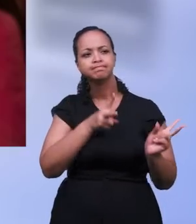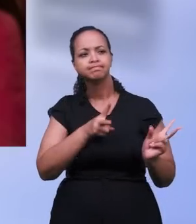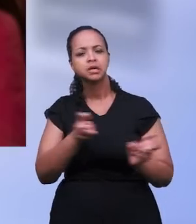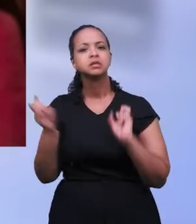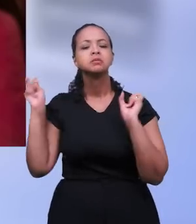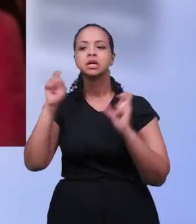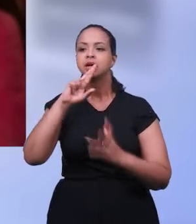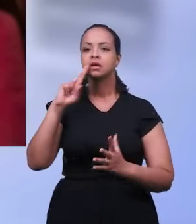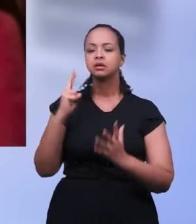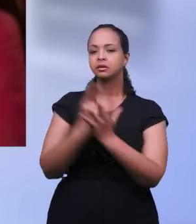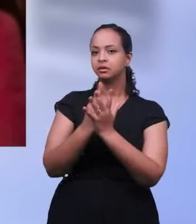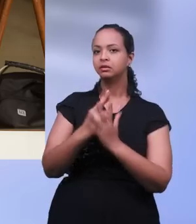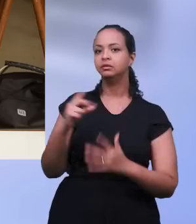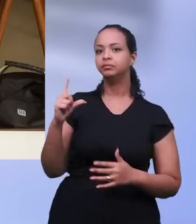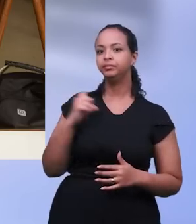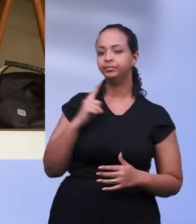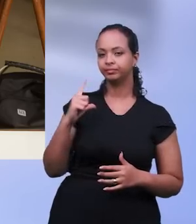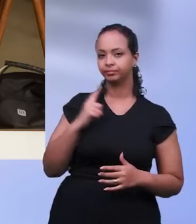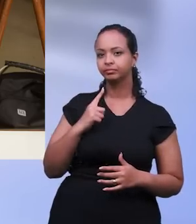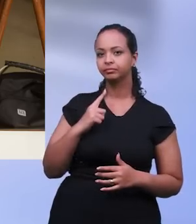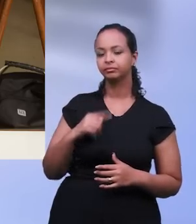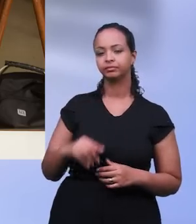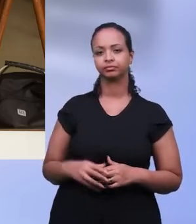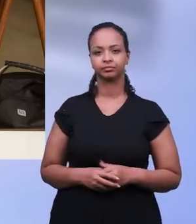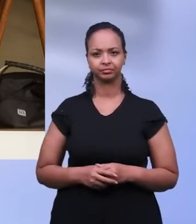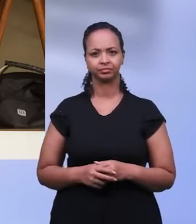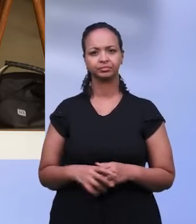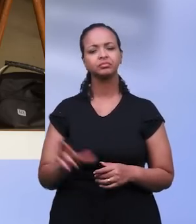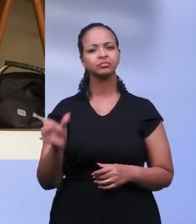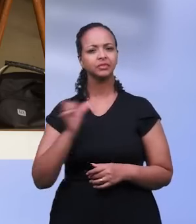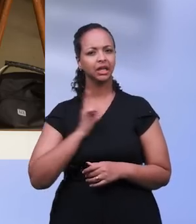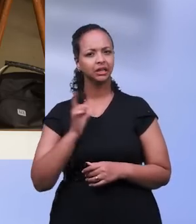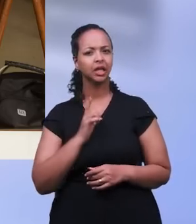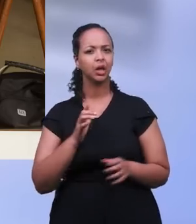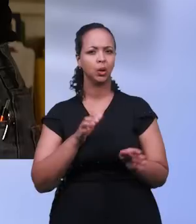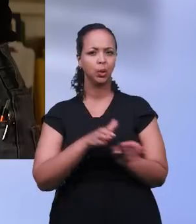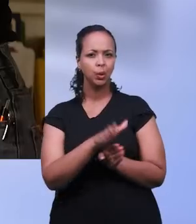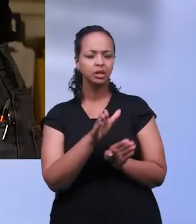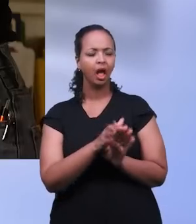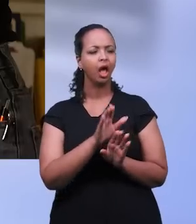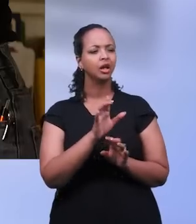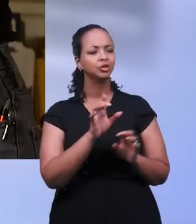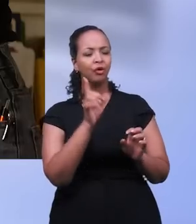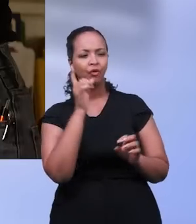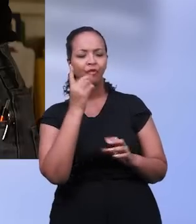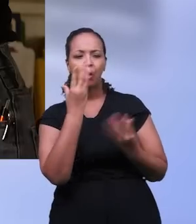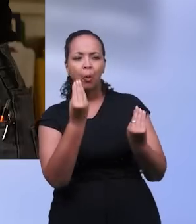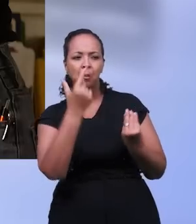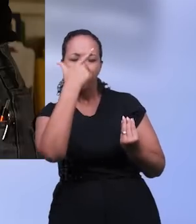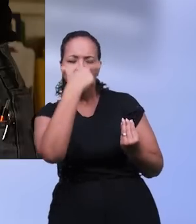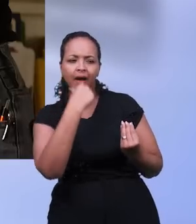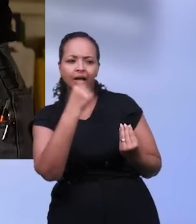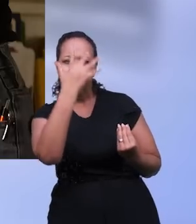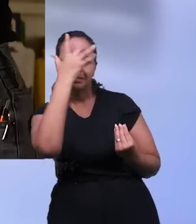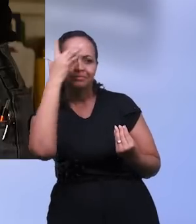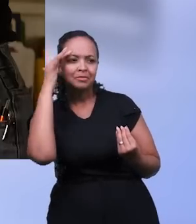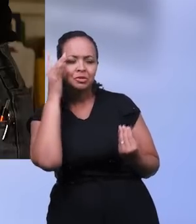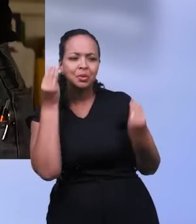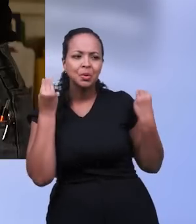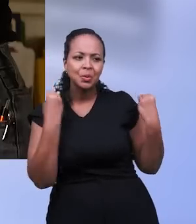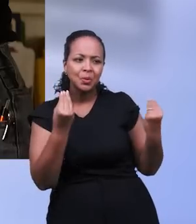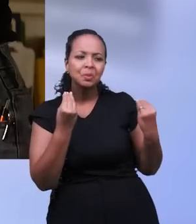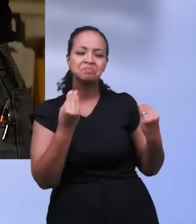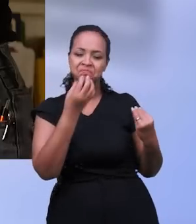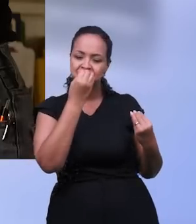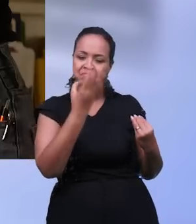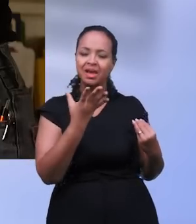por vermos os resultados. Os resultados nas palavras e nas expressões das pessoas que estavam